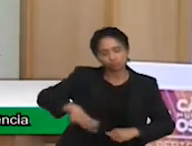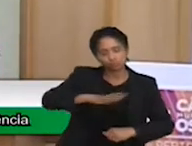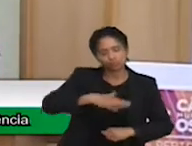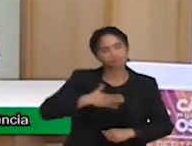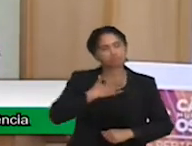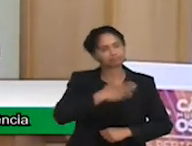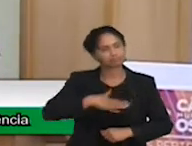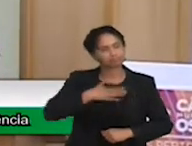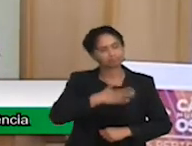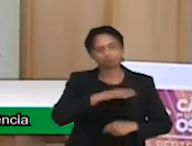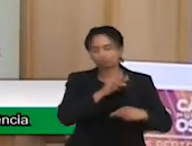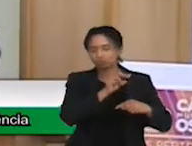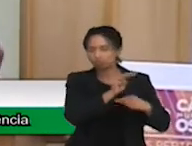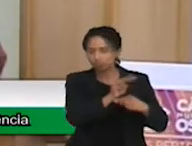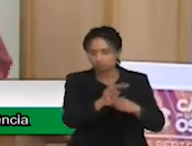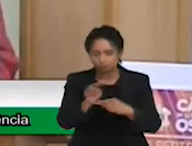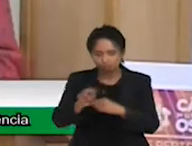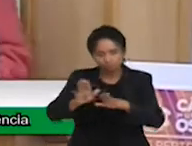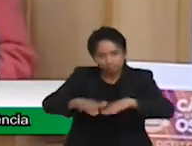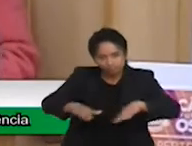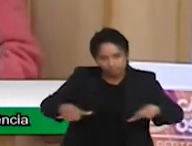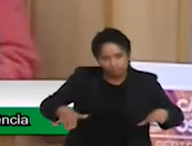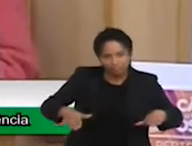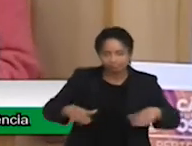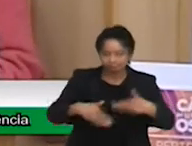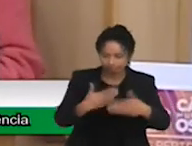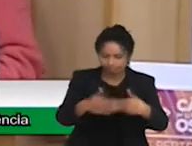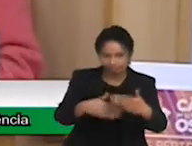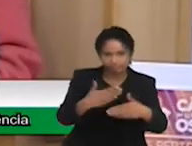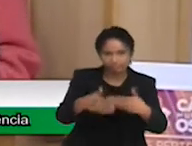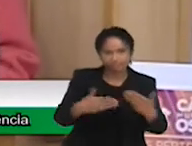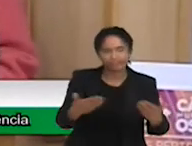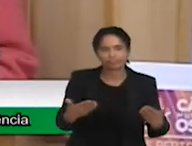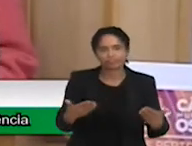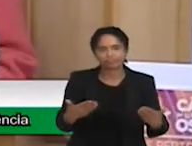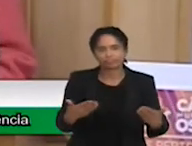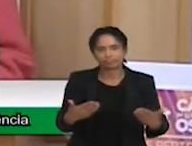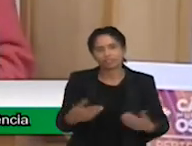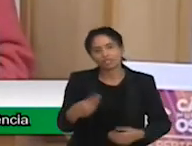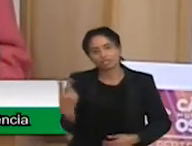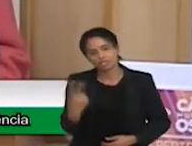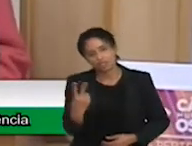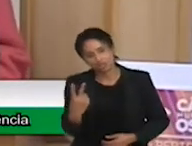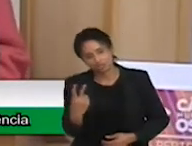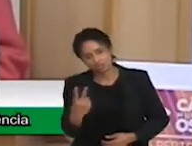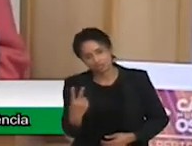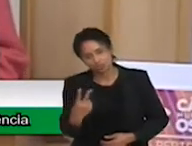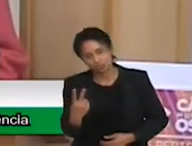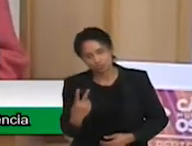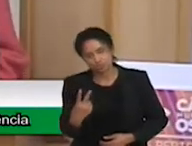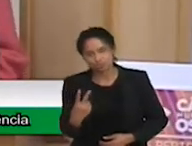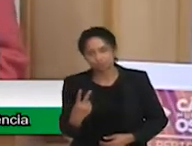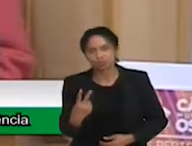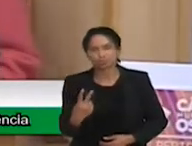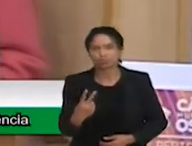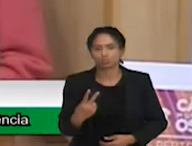essas crianças e para desenvolver um trabalho. E, no segundo mandato, ele inaugurou a Edmundo Burjato.